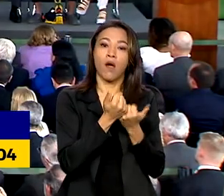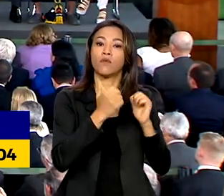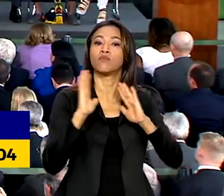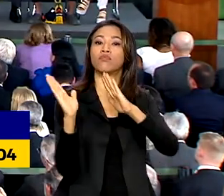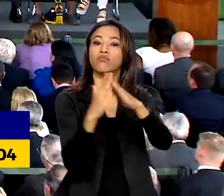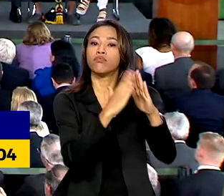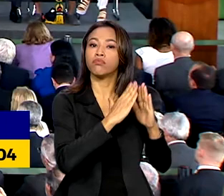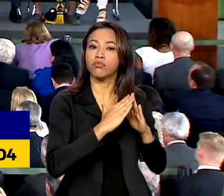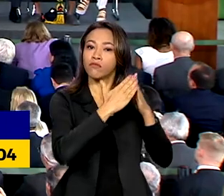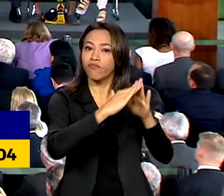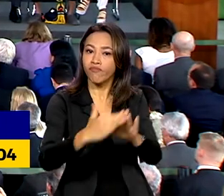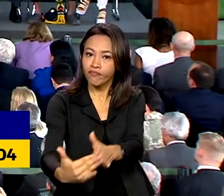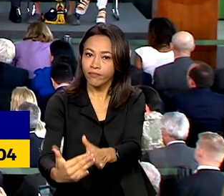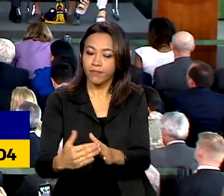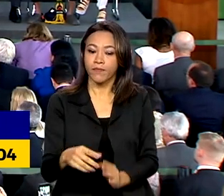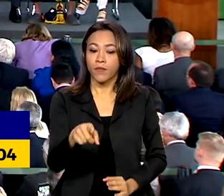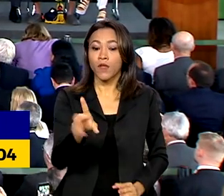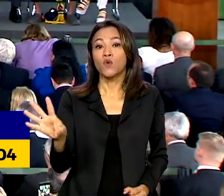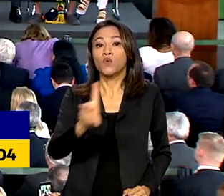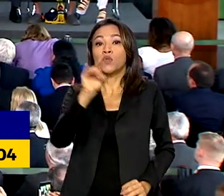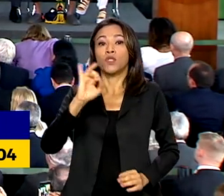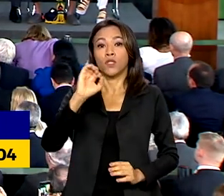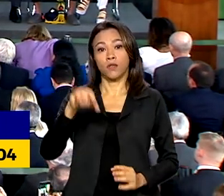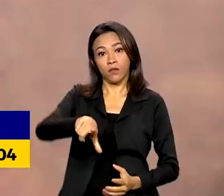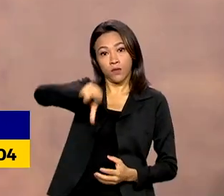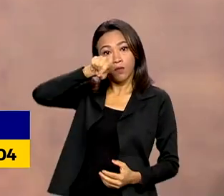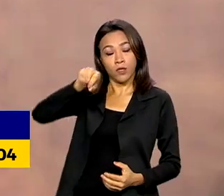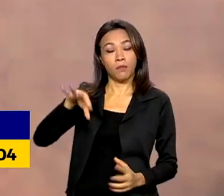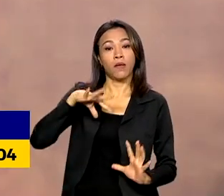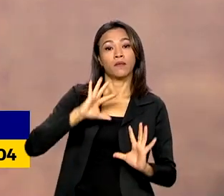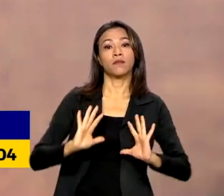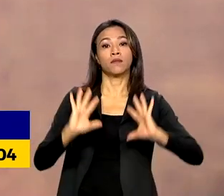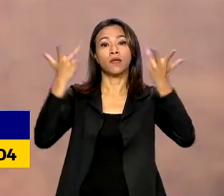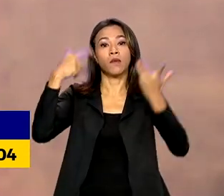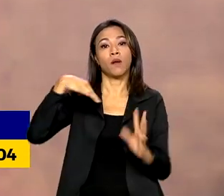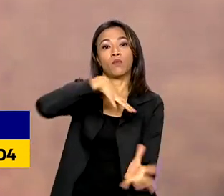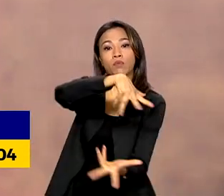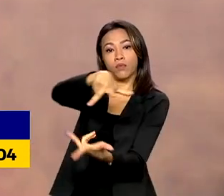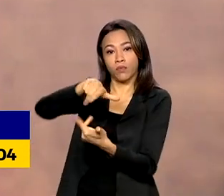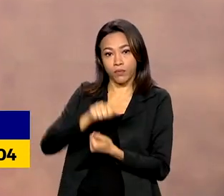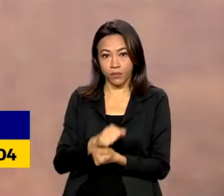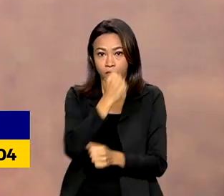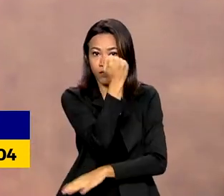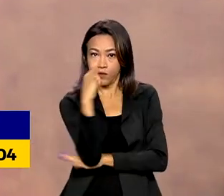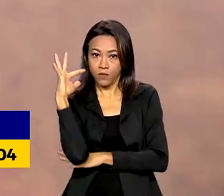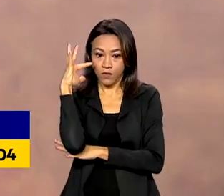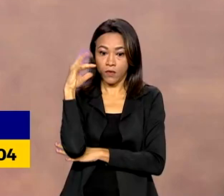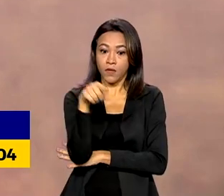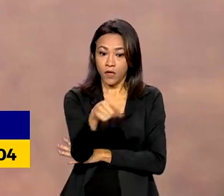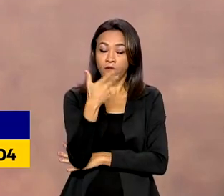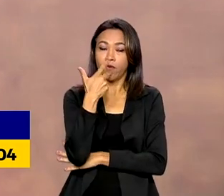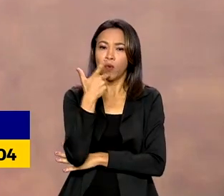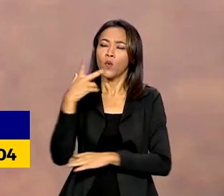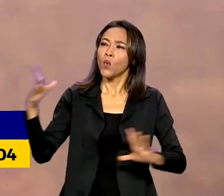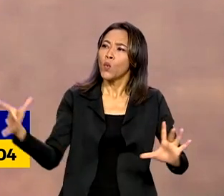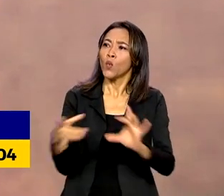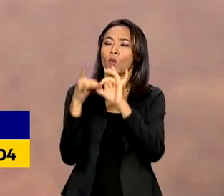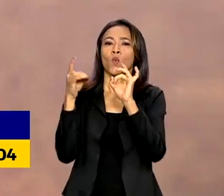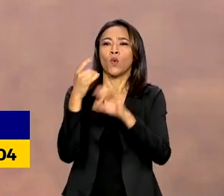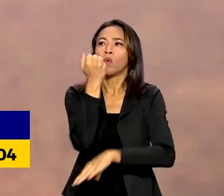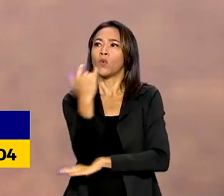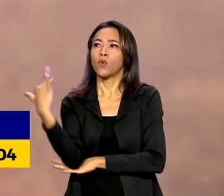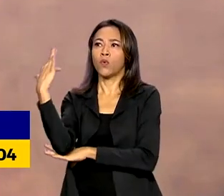escolhido em todo o mundo para celebrar o meio ambiente, o governo deu mostras do compromisso com a convivência harmônica entre